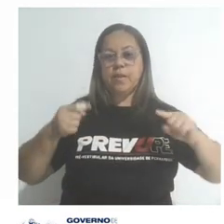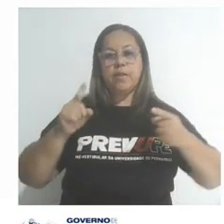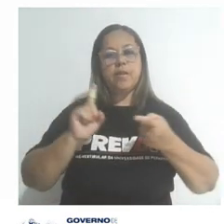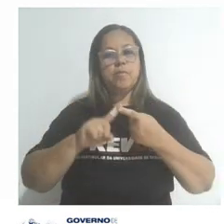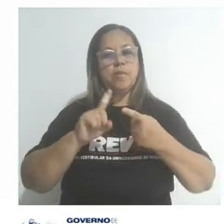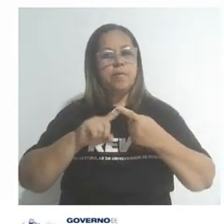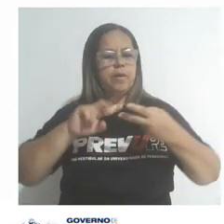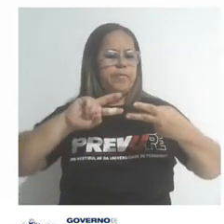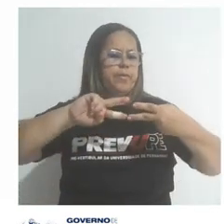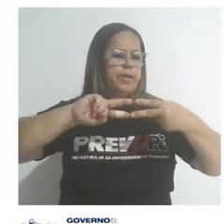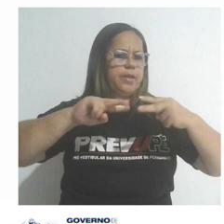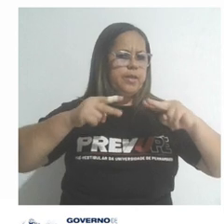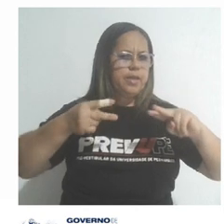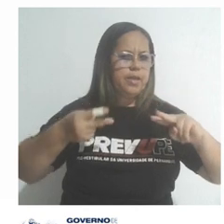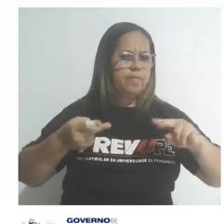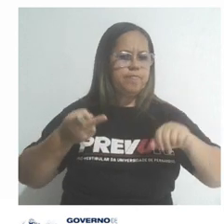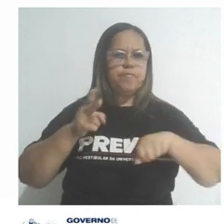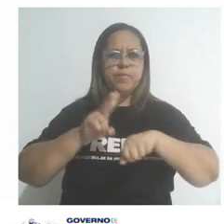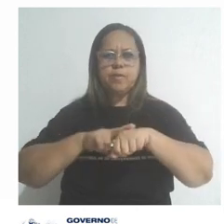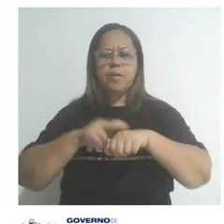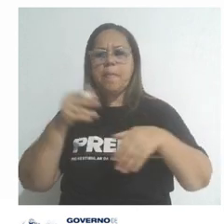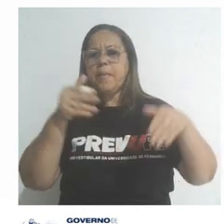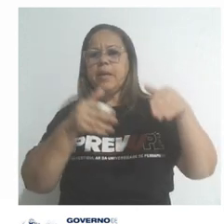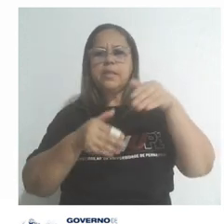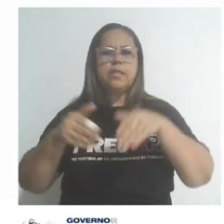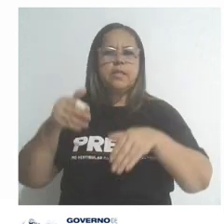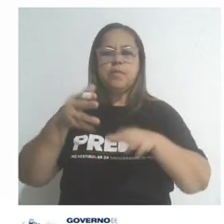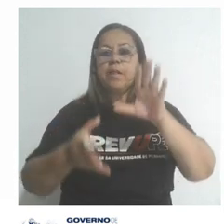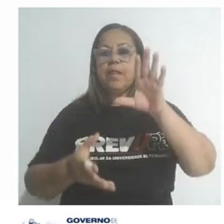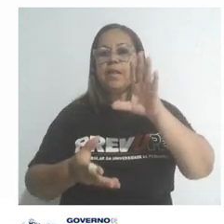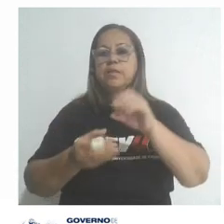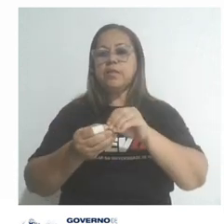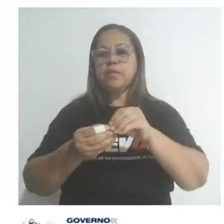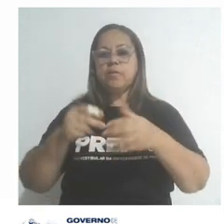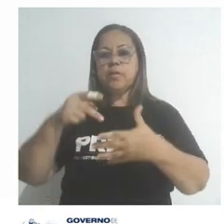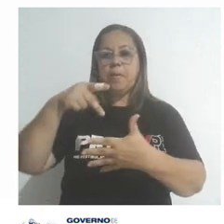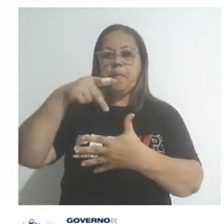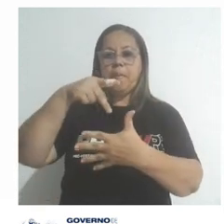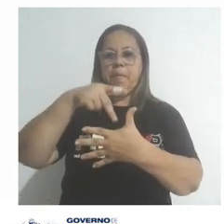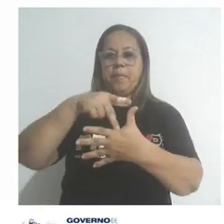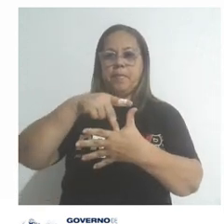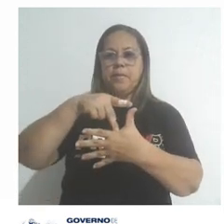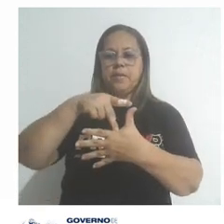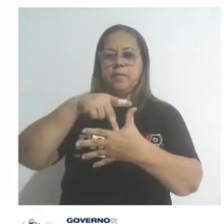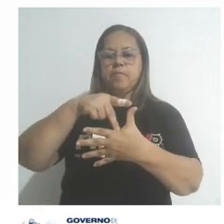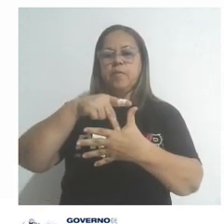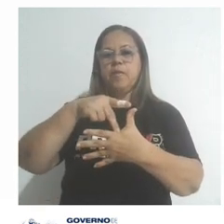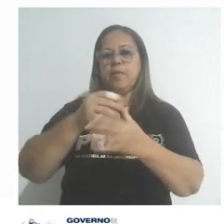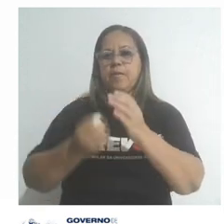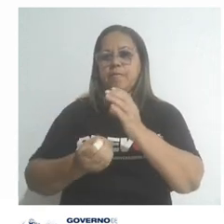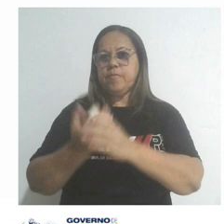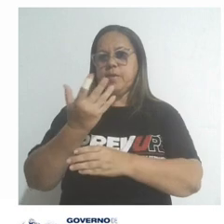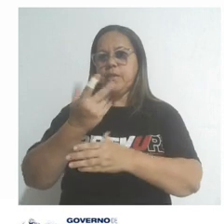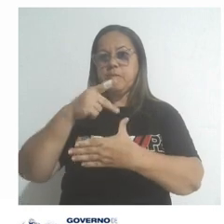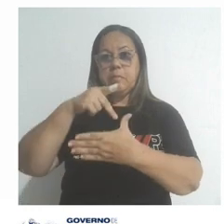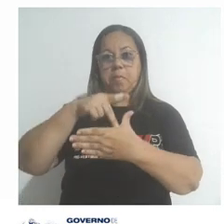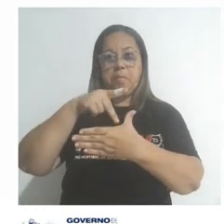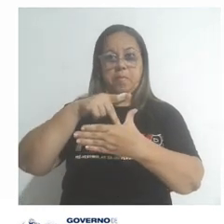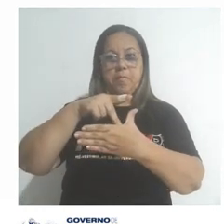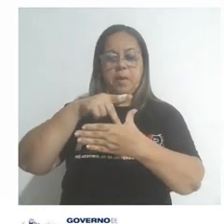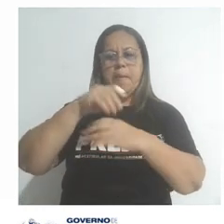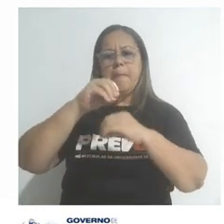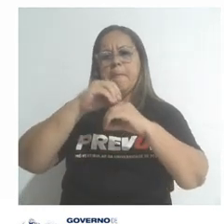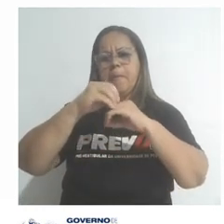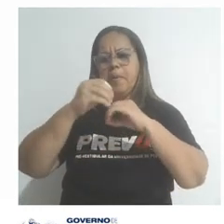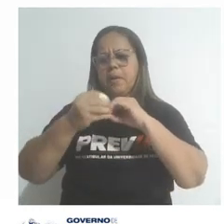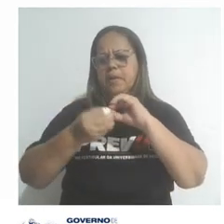também o DNA, eles participam da síntese proteica, que é a produção de proteínas, moléculas muito importantes para o